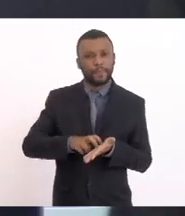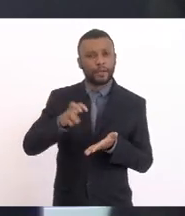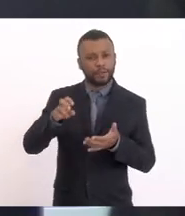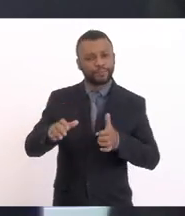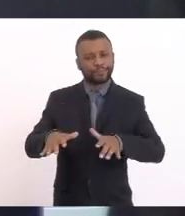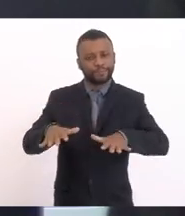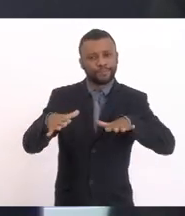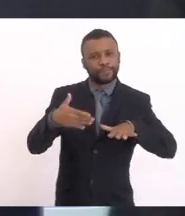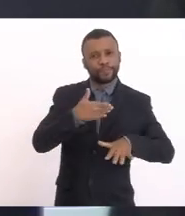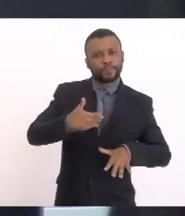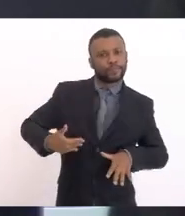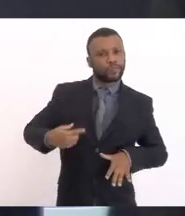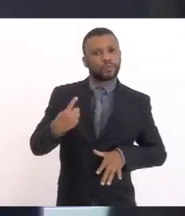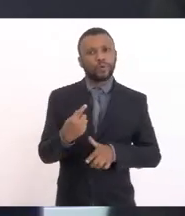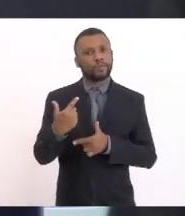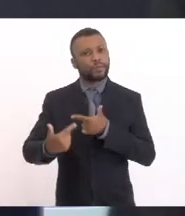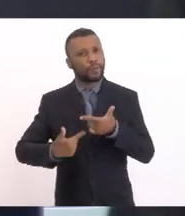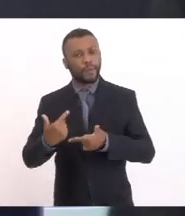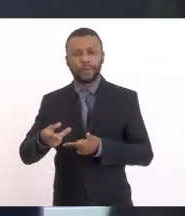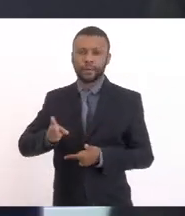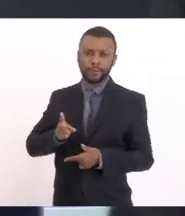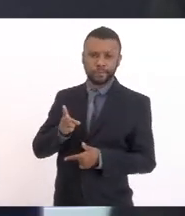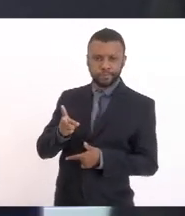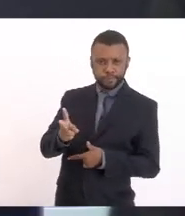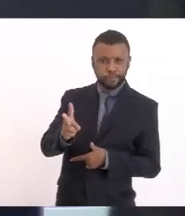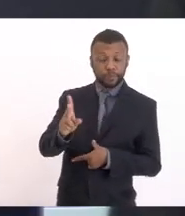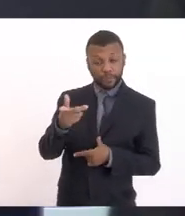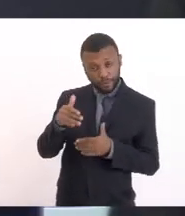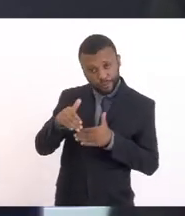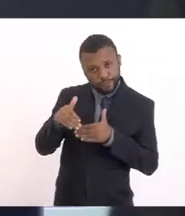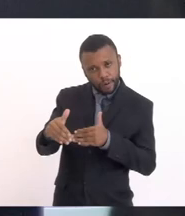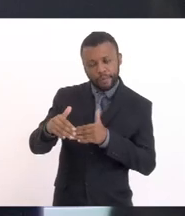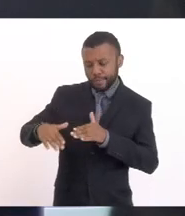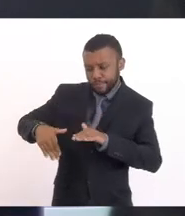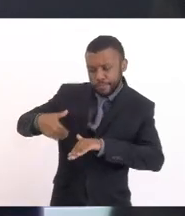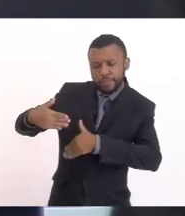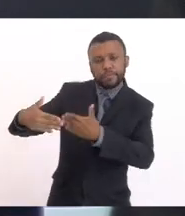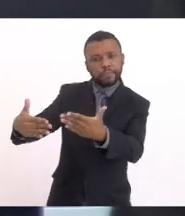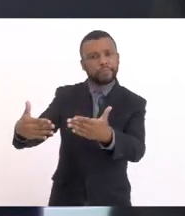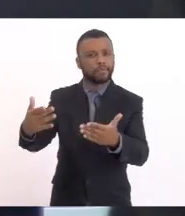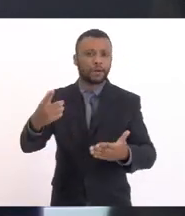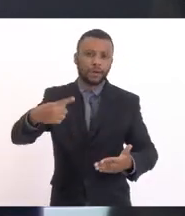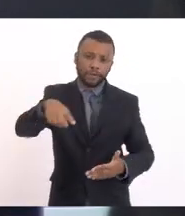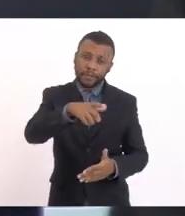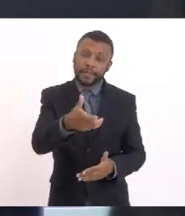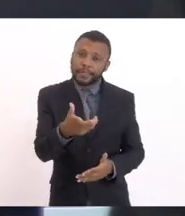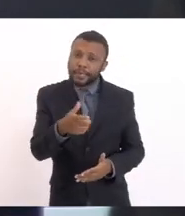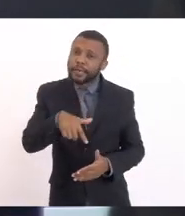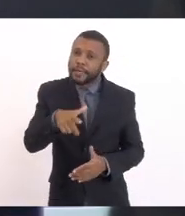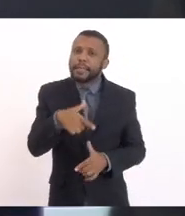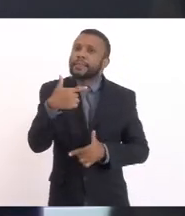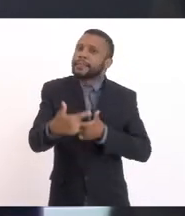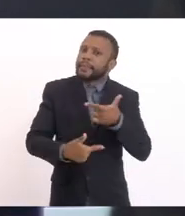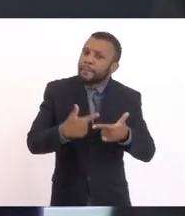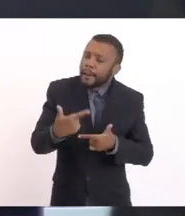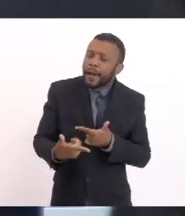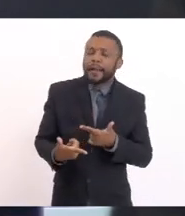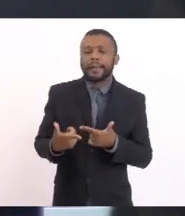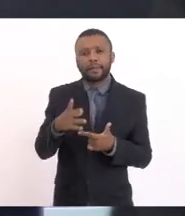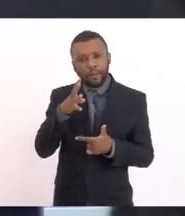o nosso Trabalho Continua E vamos Bola para frente Que eu acho que Quem trabalha E quem persiste